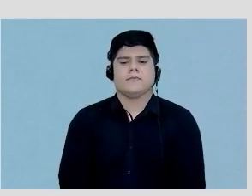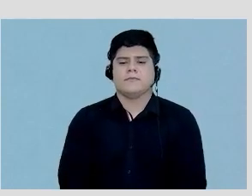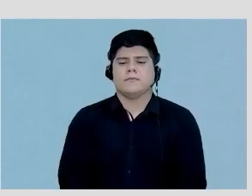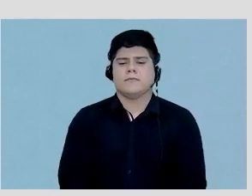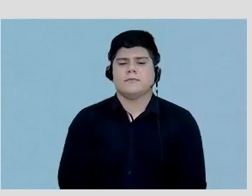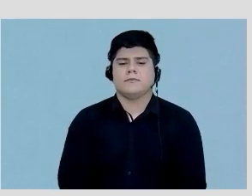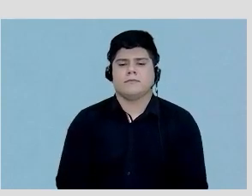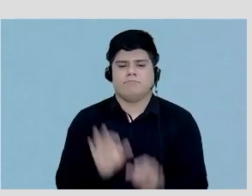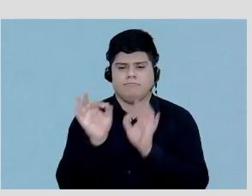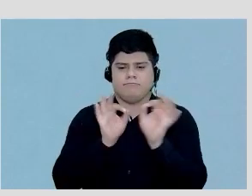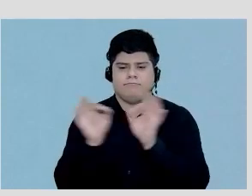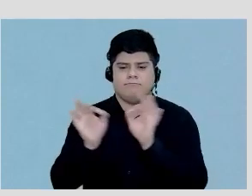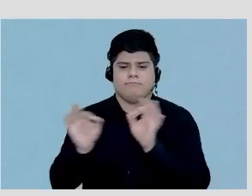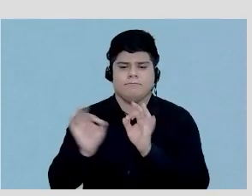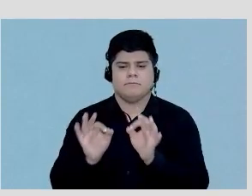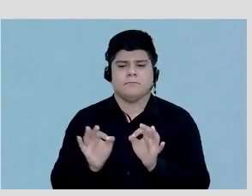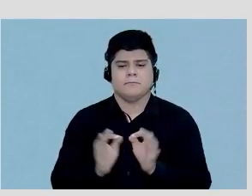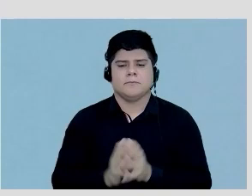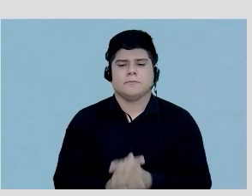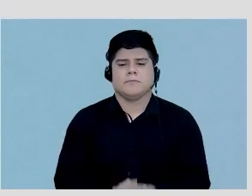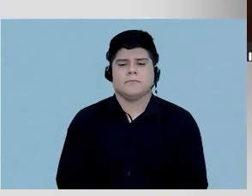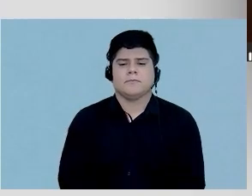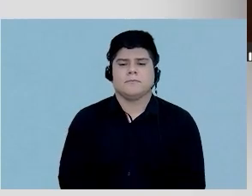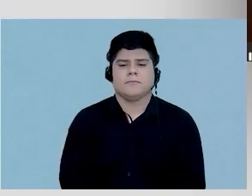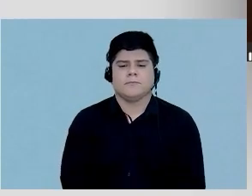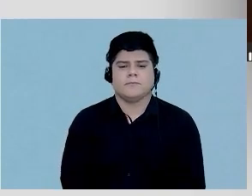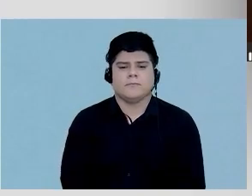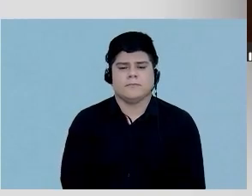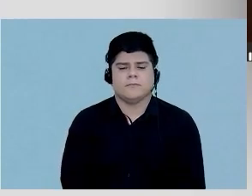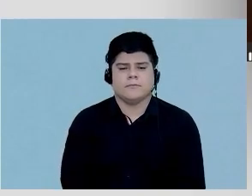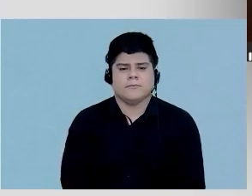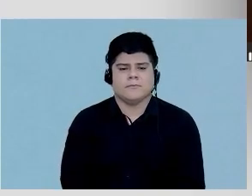mudar aqui.